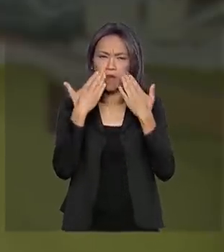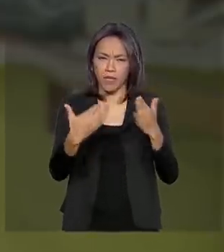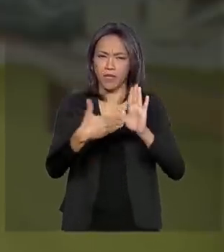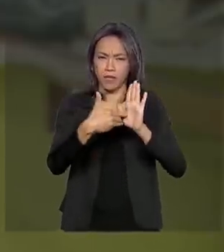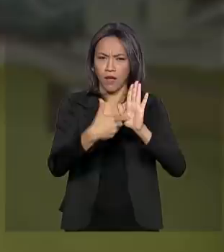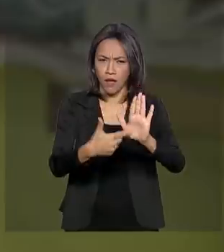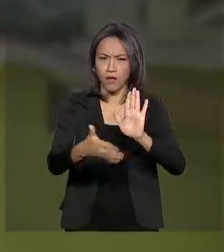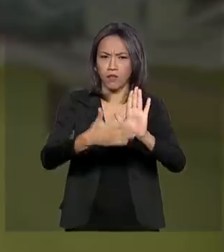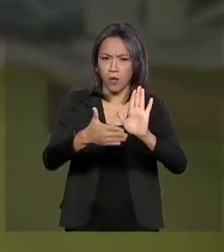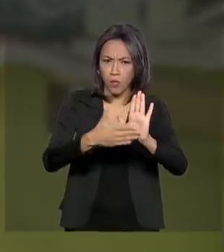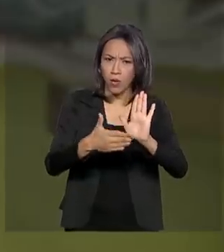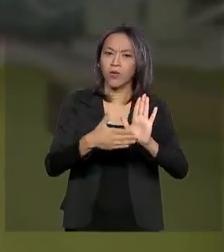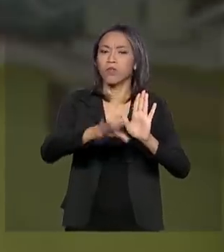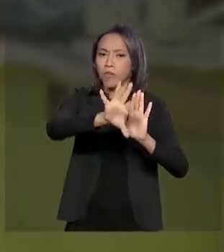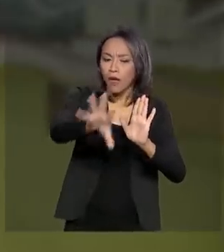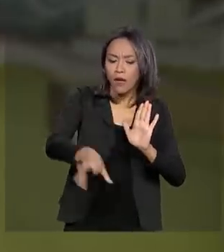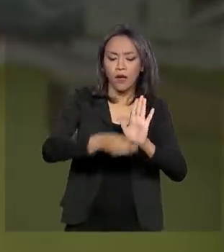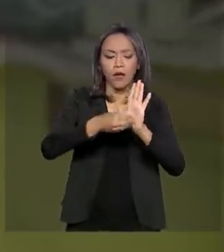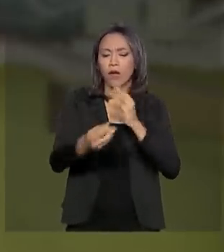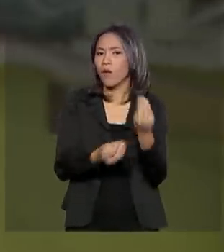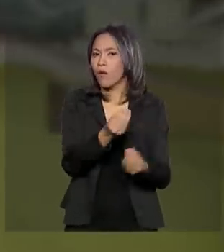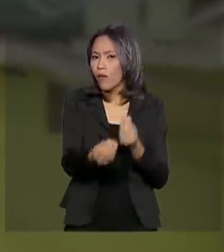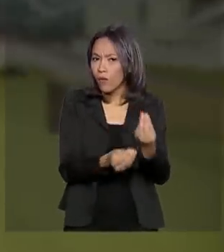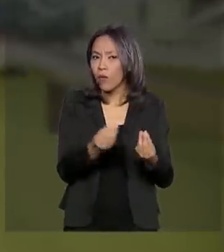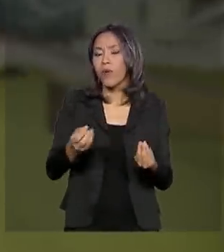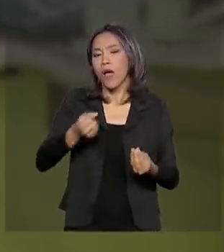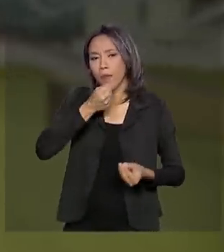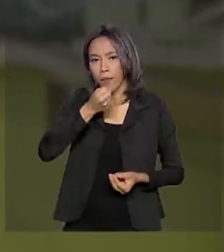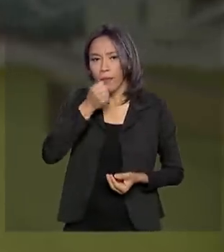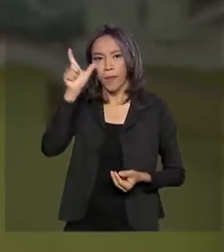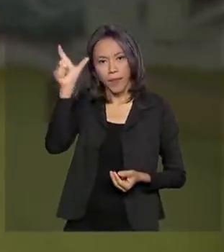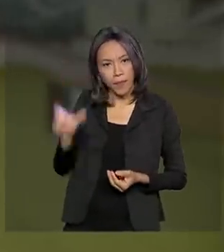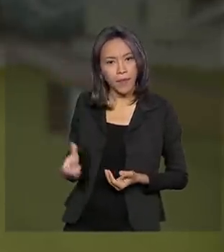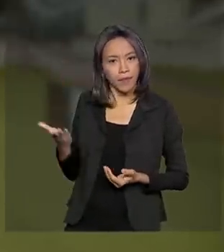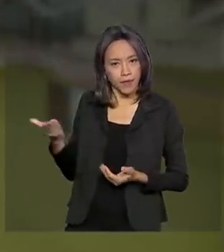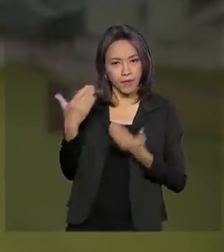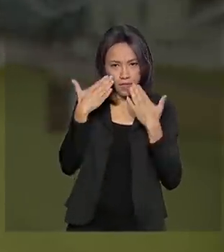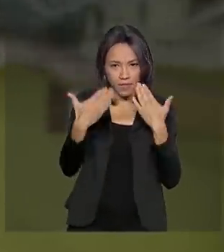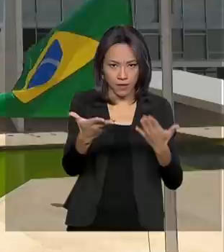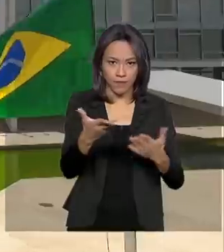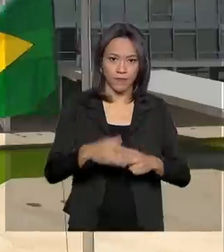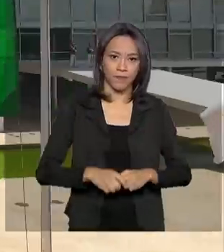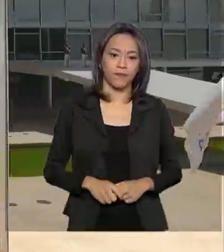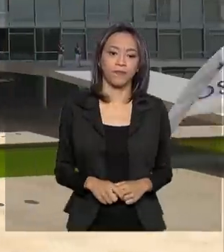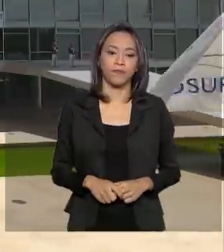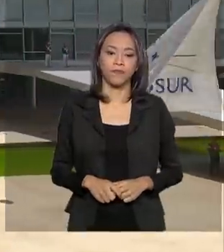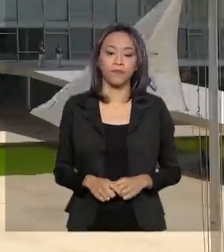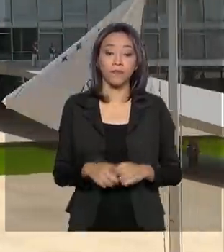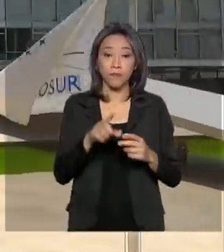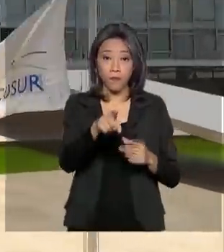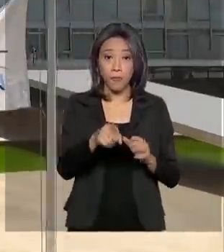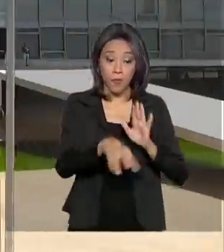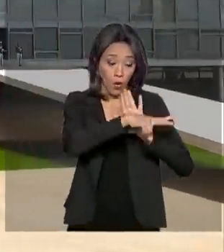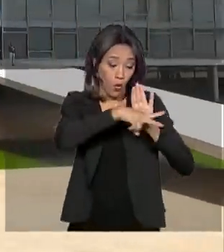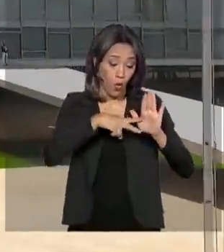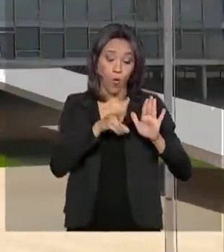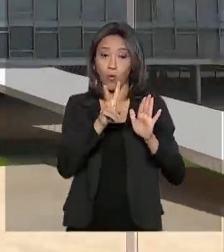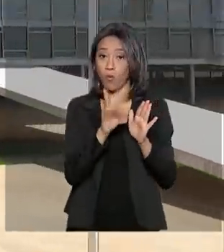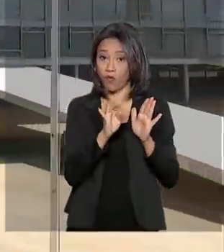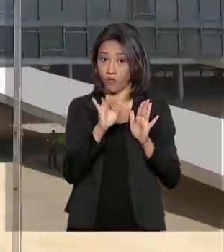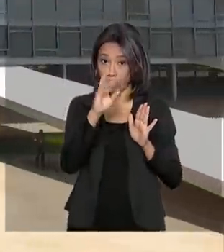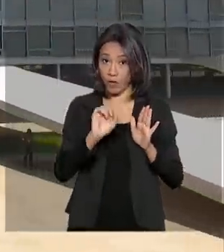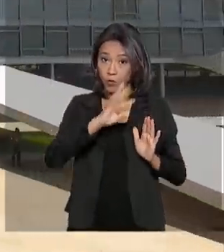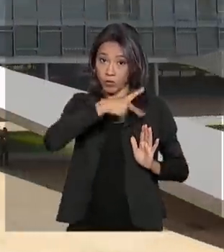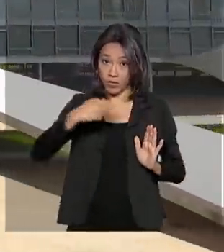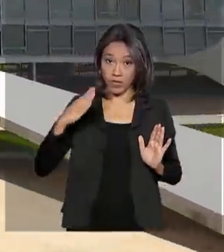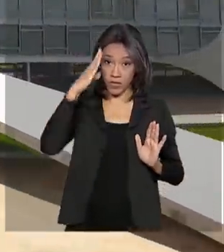para as emendas impositivas. A reportagem é de Luana Kari. Com o veto do presidente, a